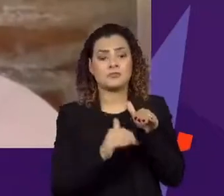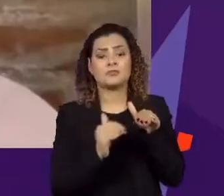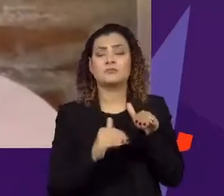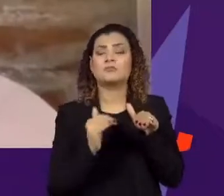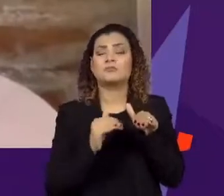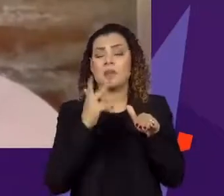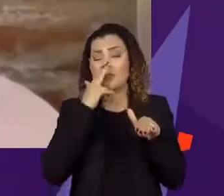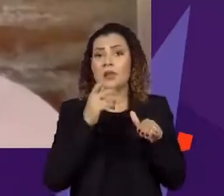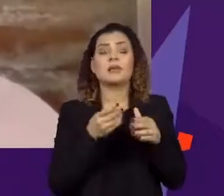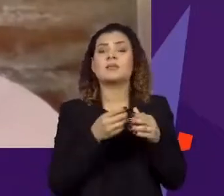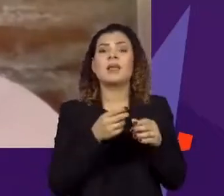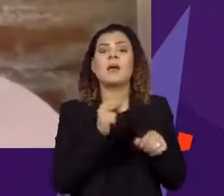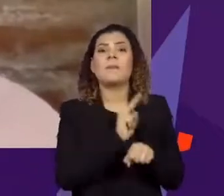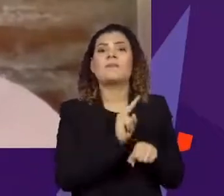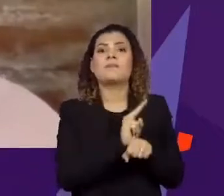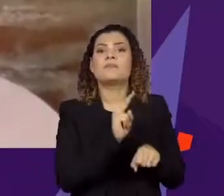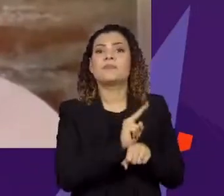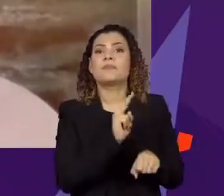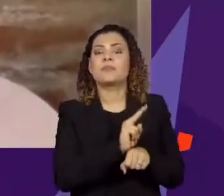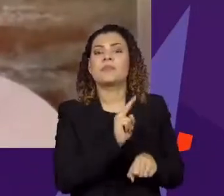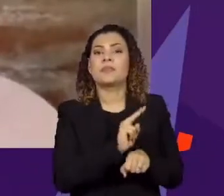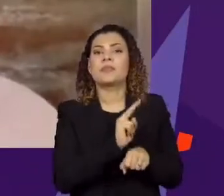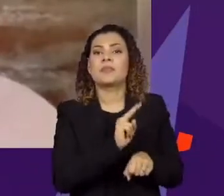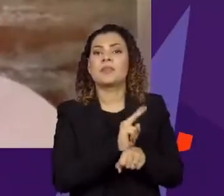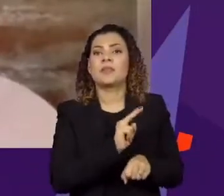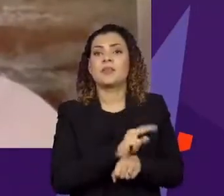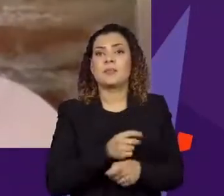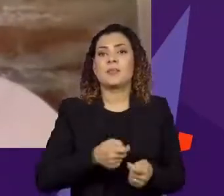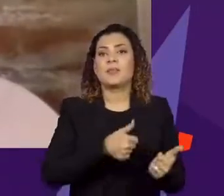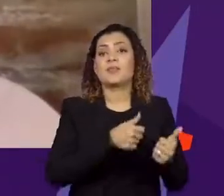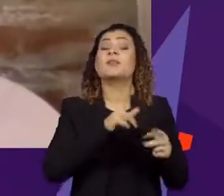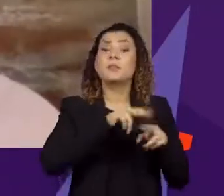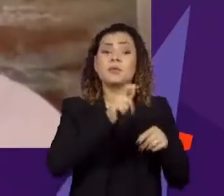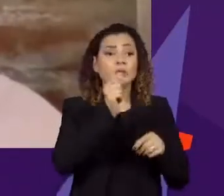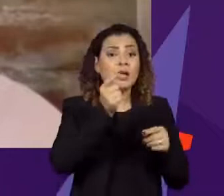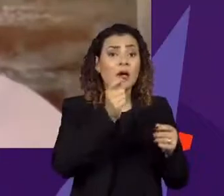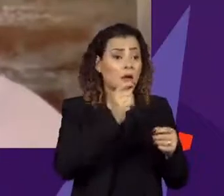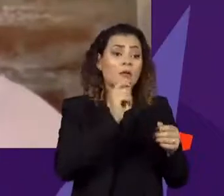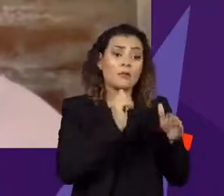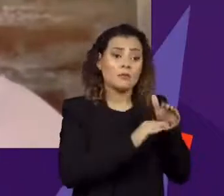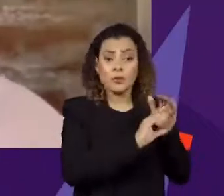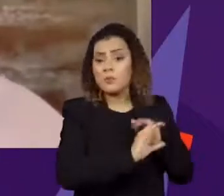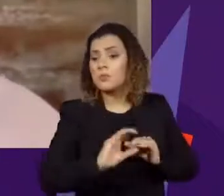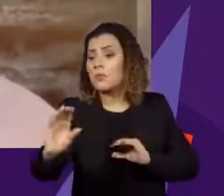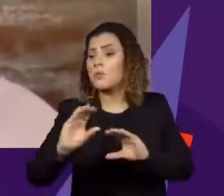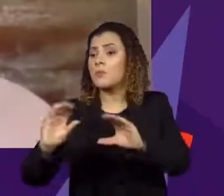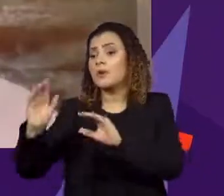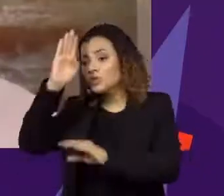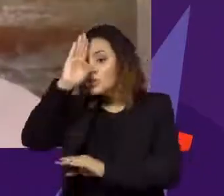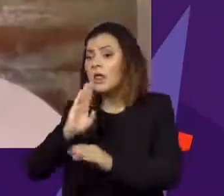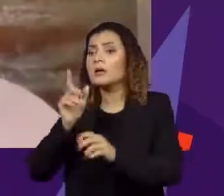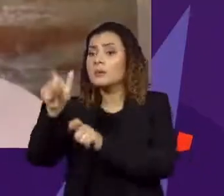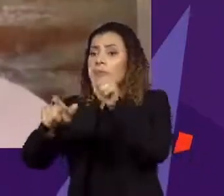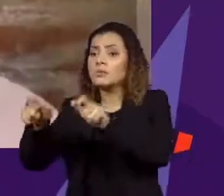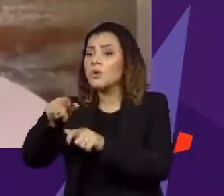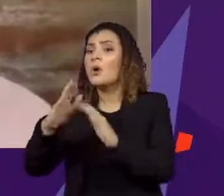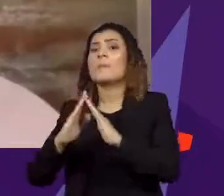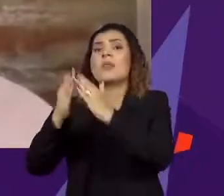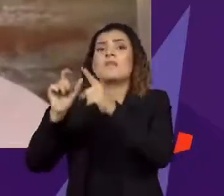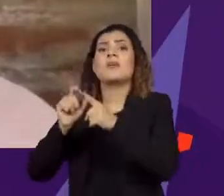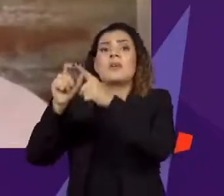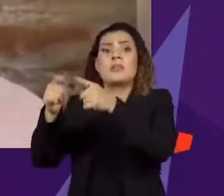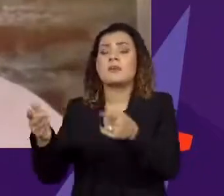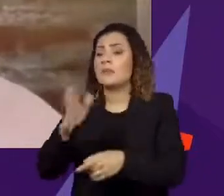respeitando algum tipo de confinamento e que poderia ser transferido de graça, sem nenhum custo para as operadoras,